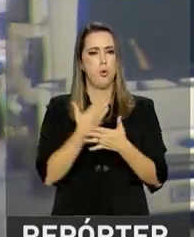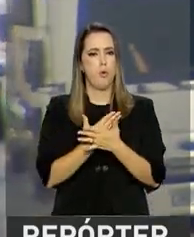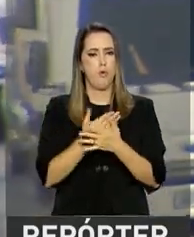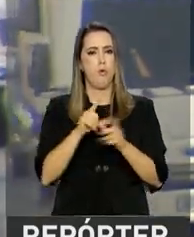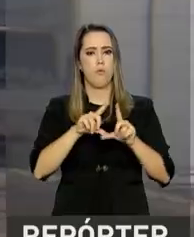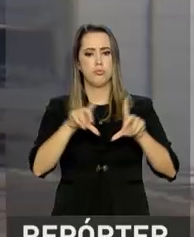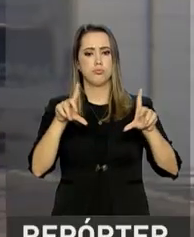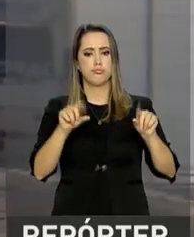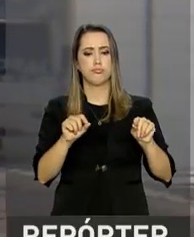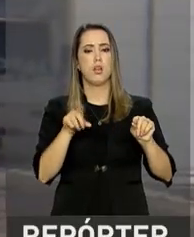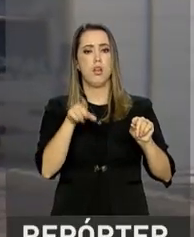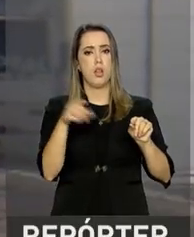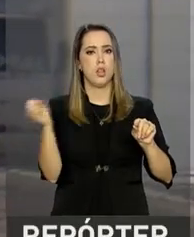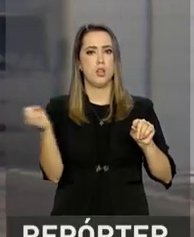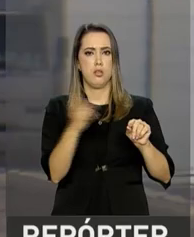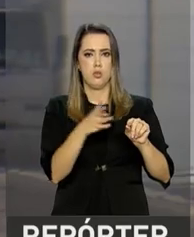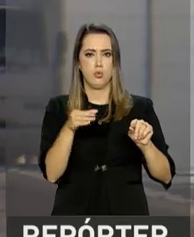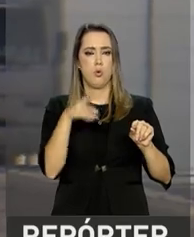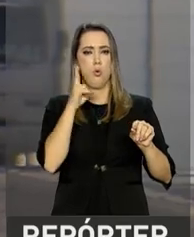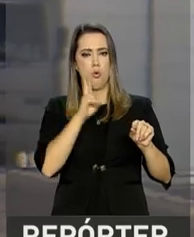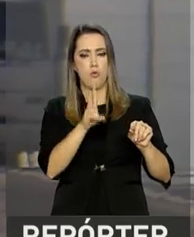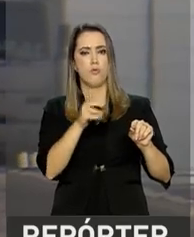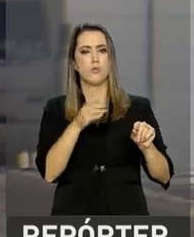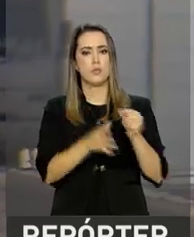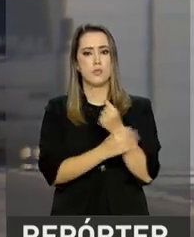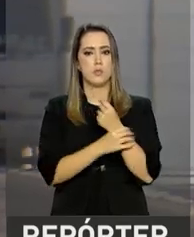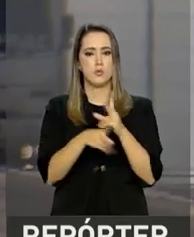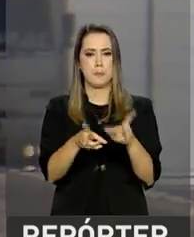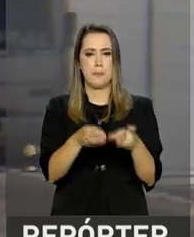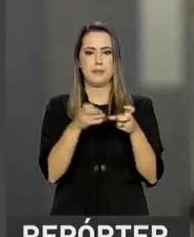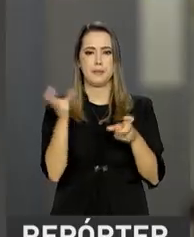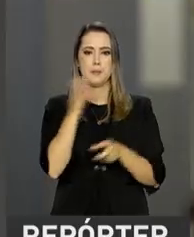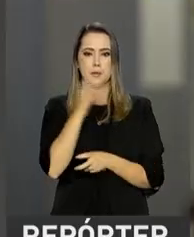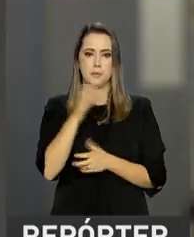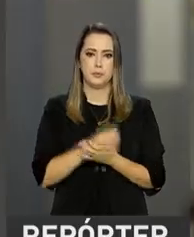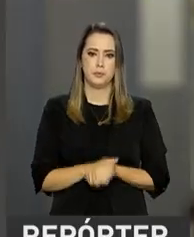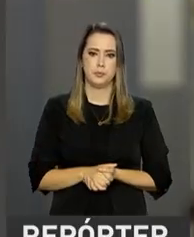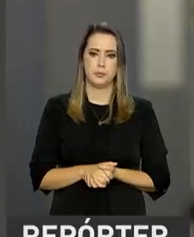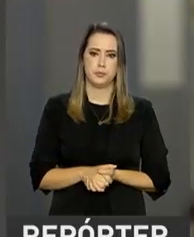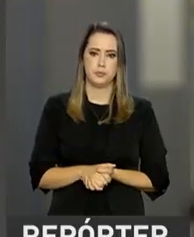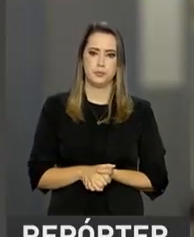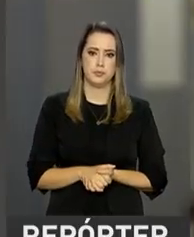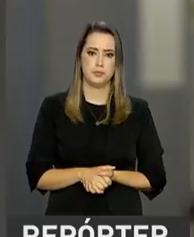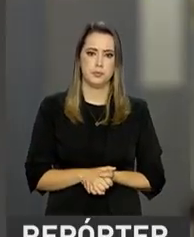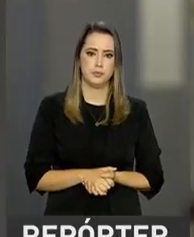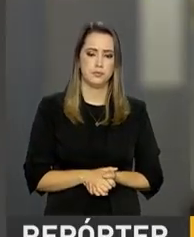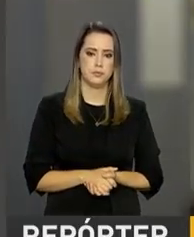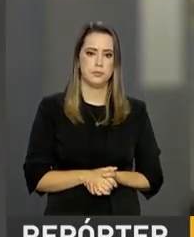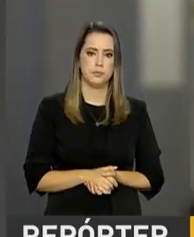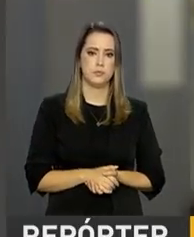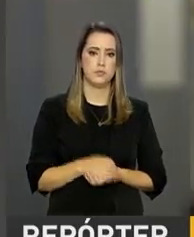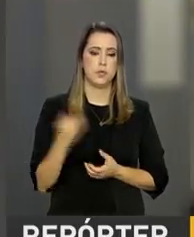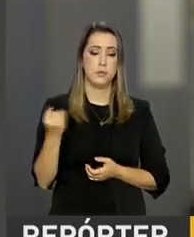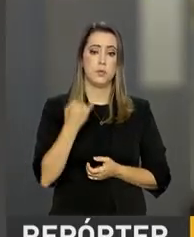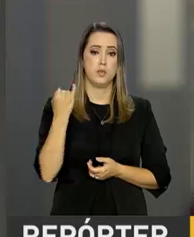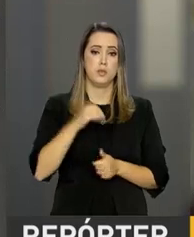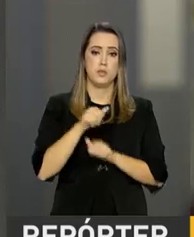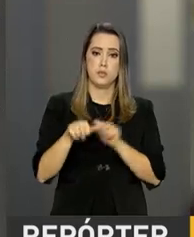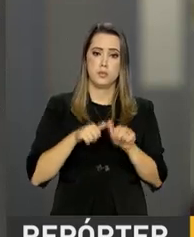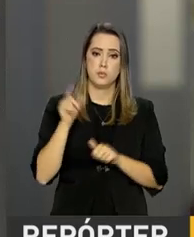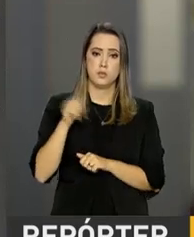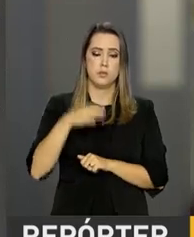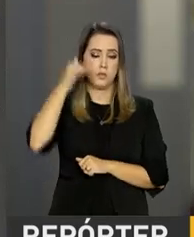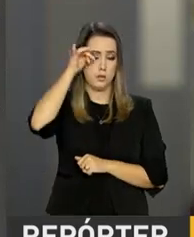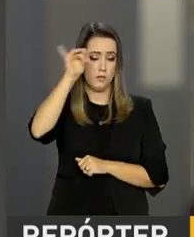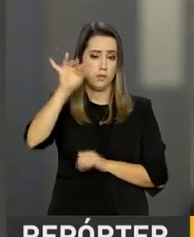seguro e permite a identificação automática dos veículos. A essência dessa mudança é o combate ao crime, o